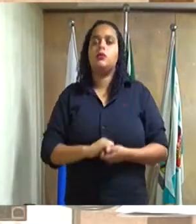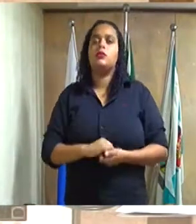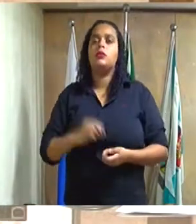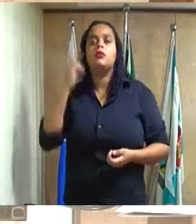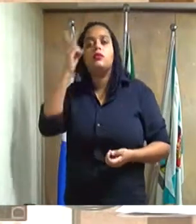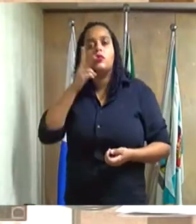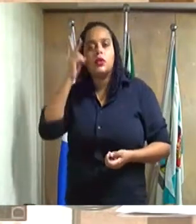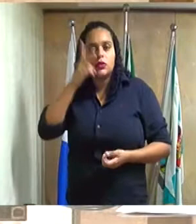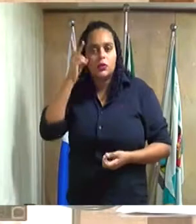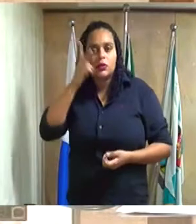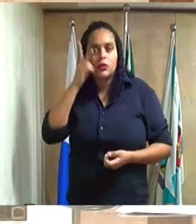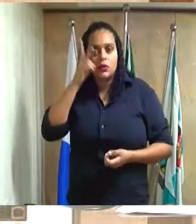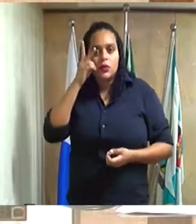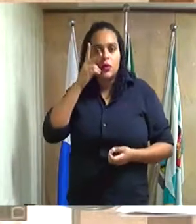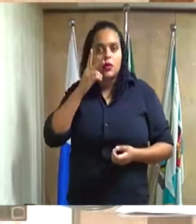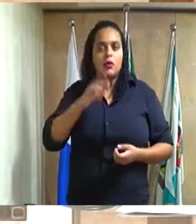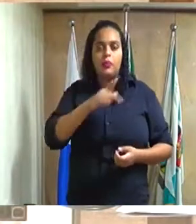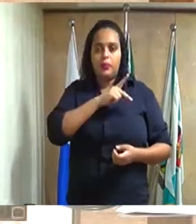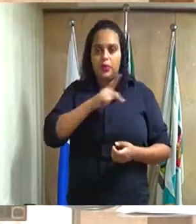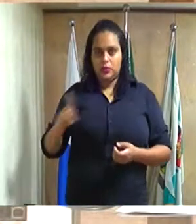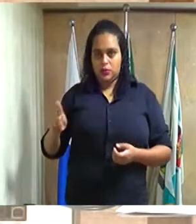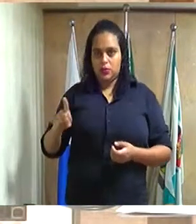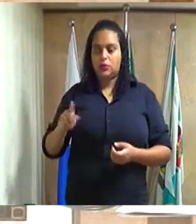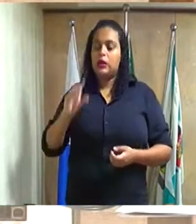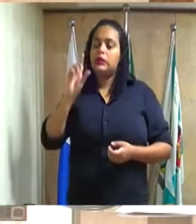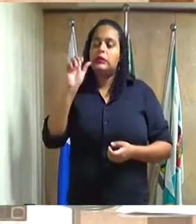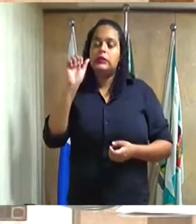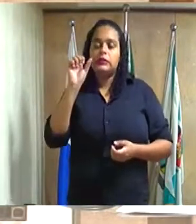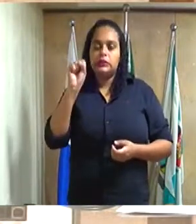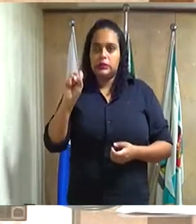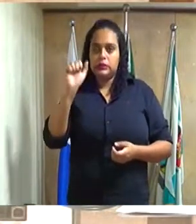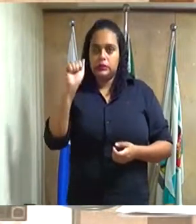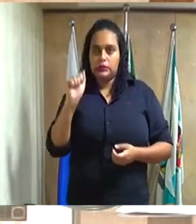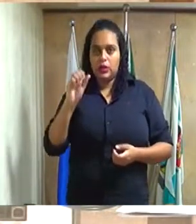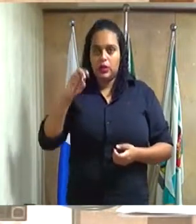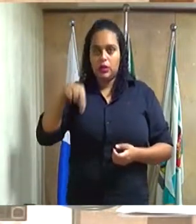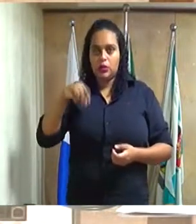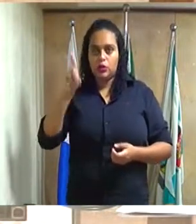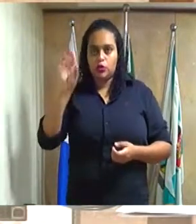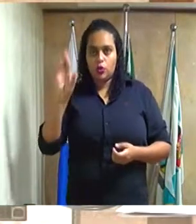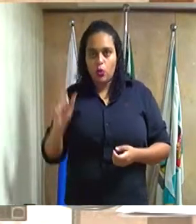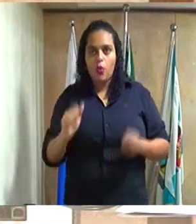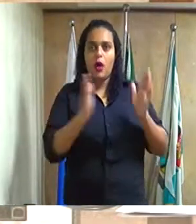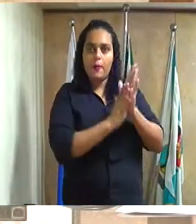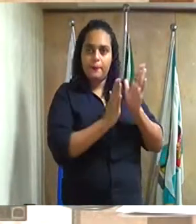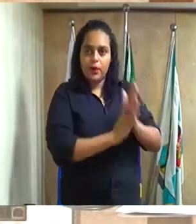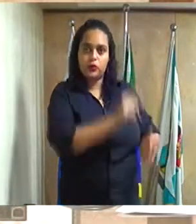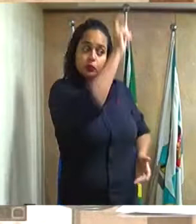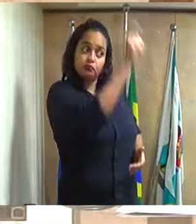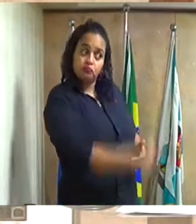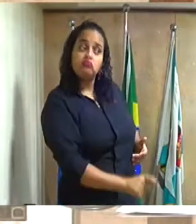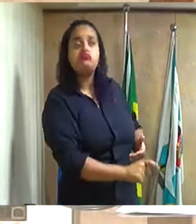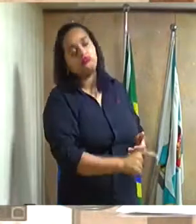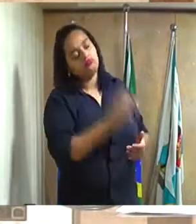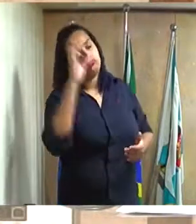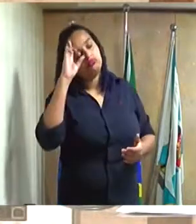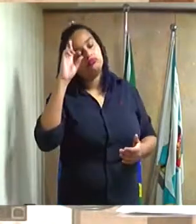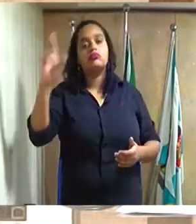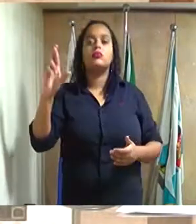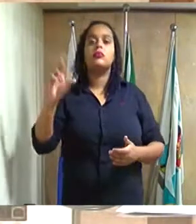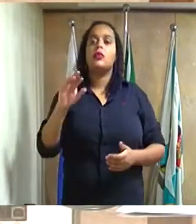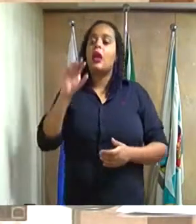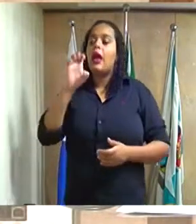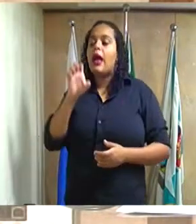senhor vereador, presidente desta casa, Sandro Ribeiro Pedrosa, consignando moção de aplausos, à ilustríssima senhora